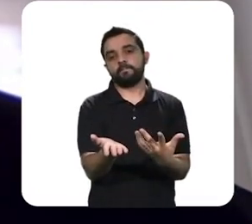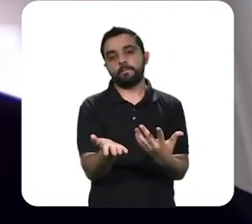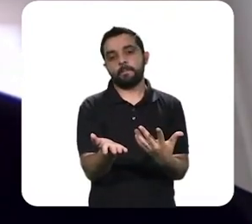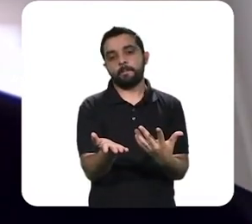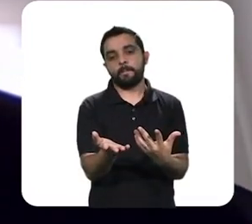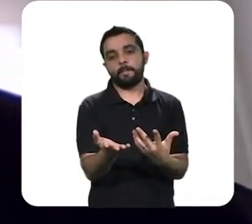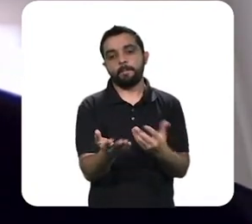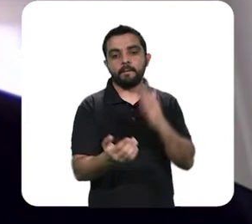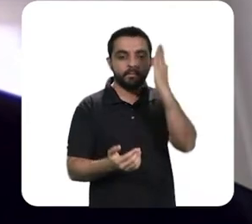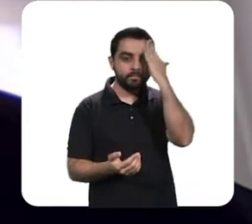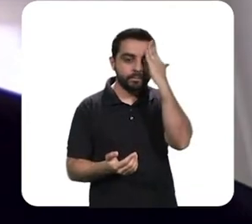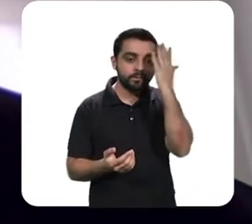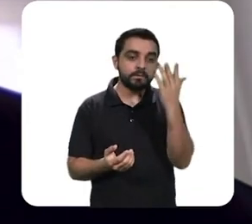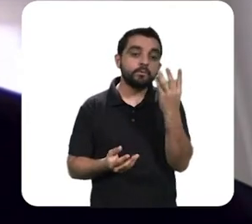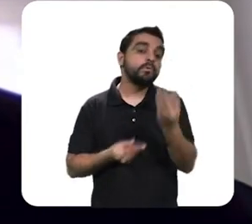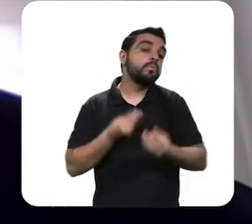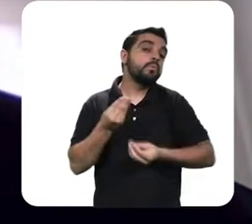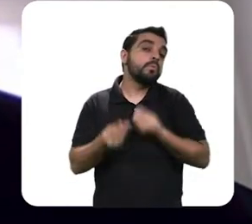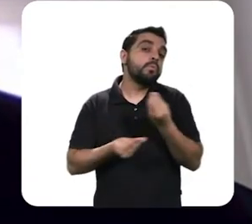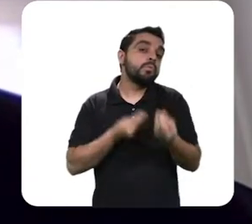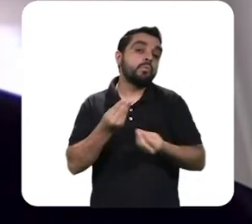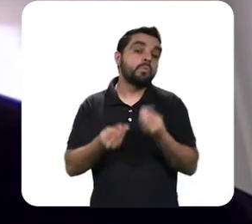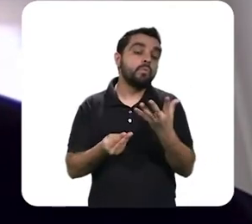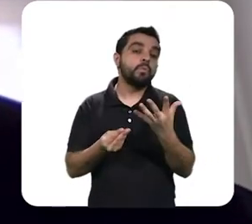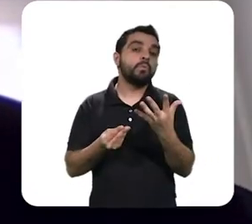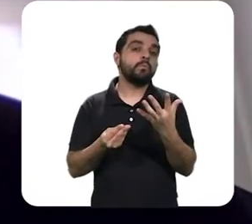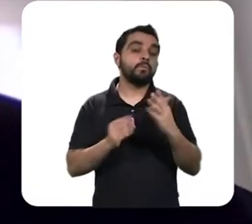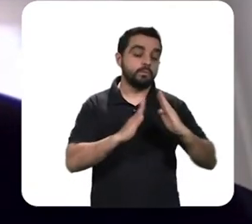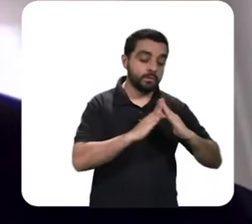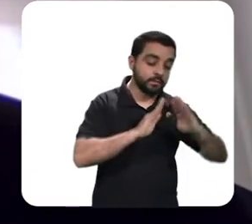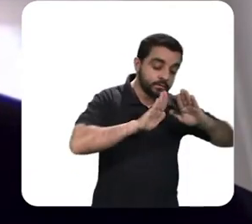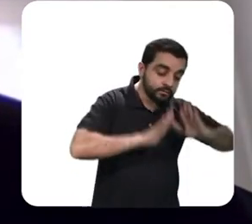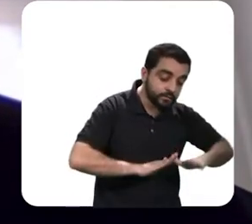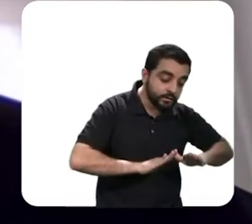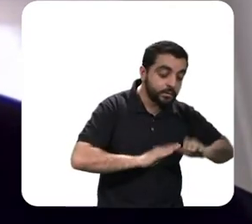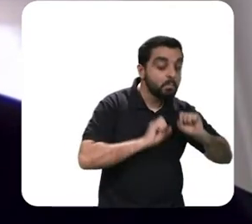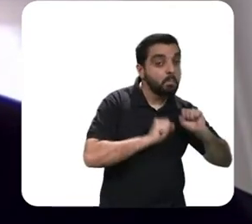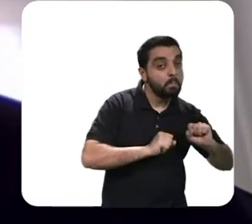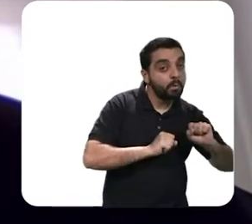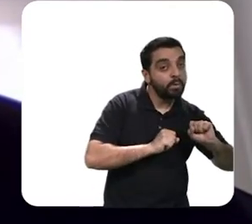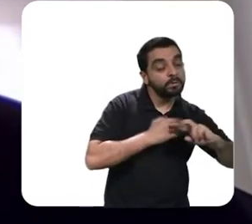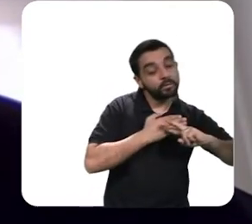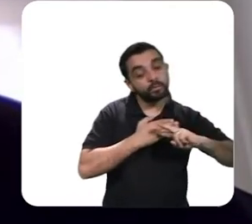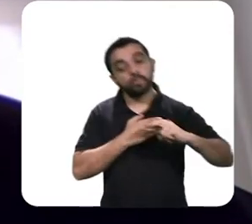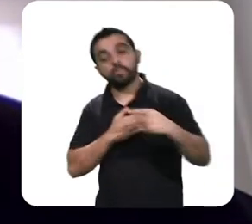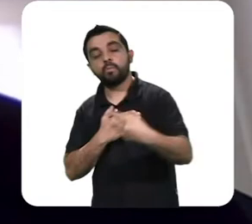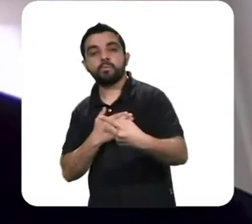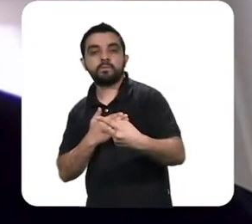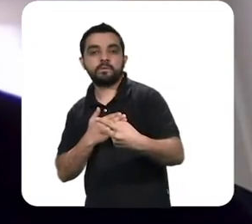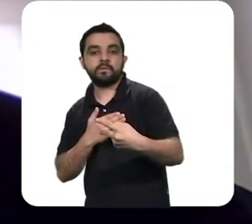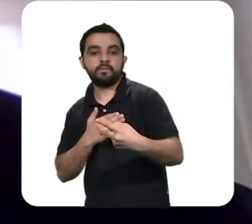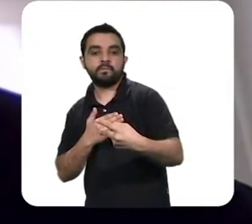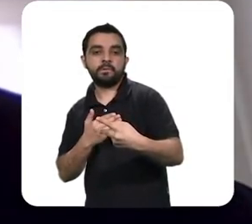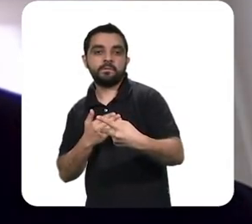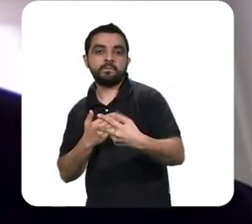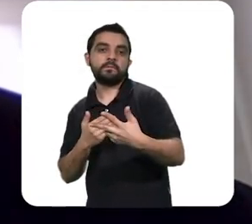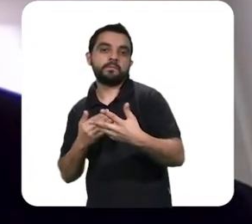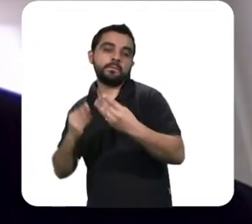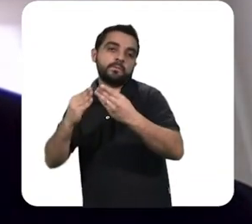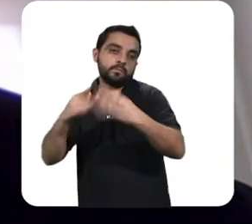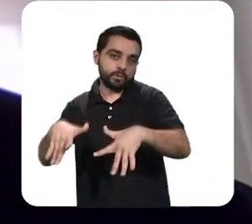em relação ao tamanho que esse isolamento também pode representar em termos de custo